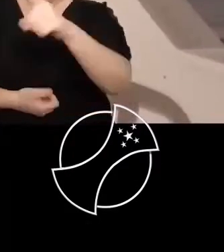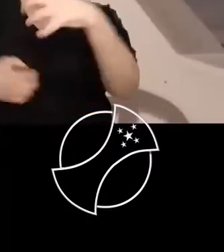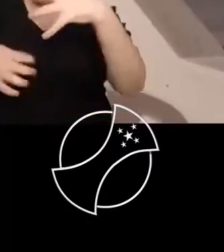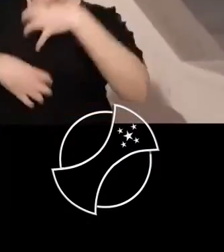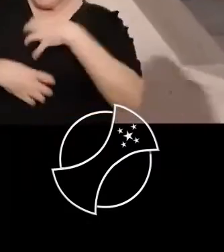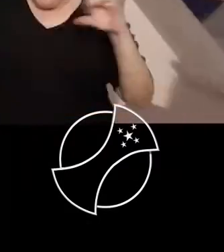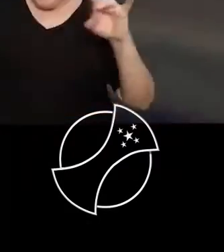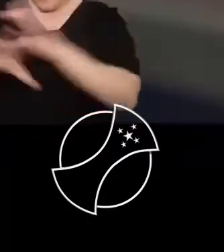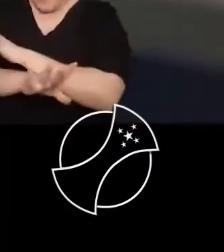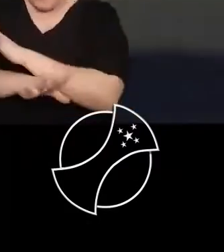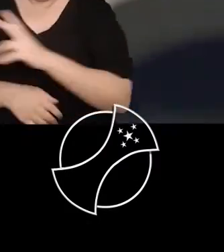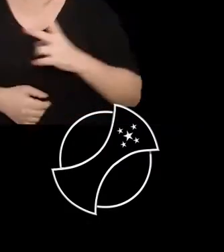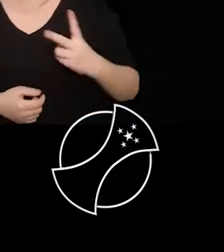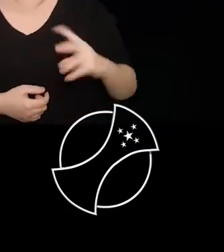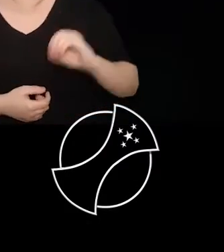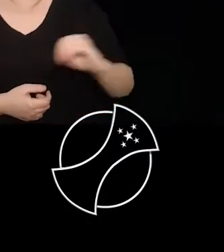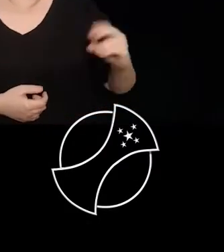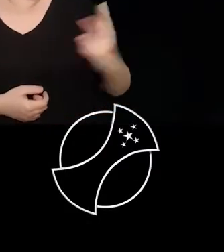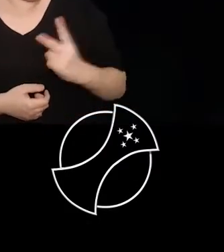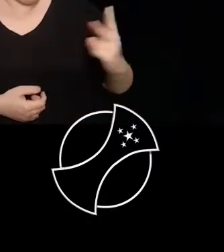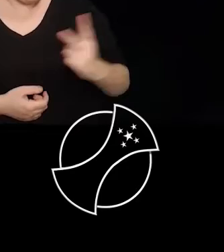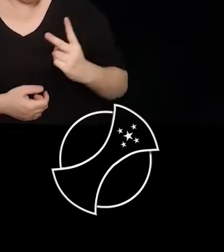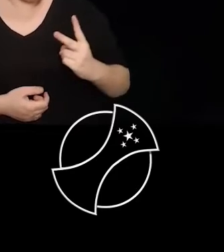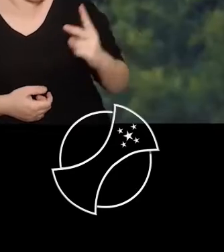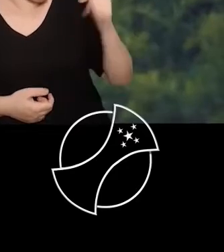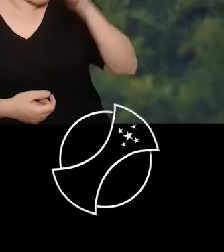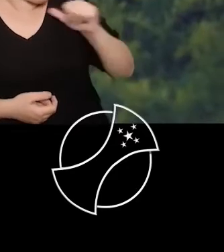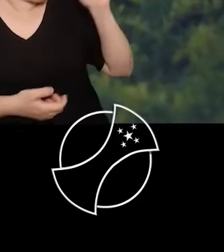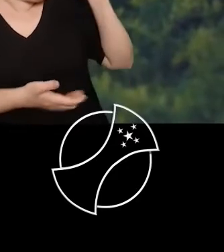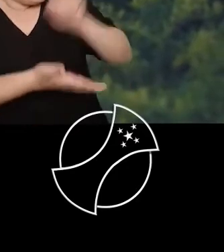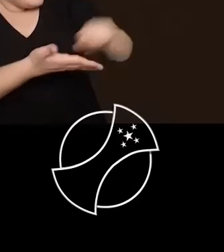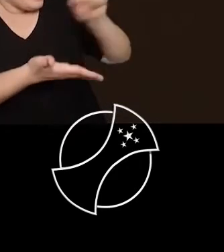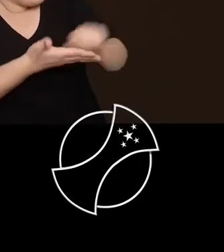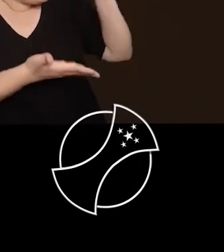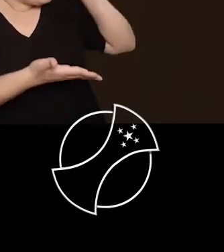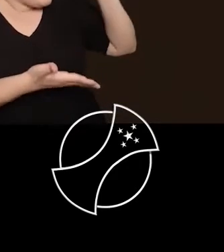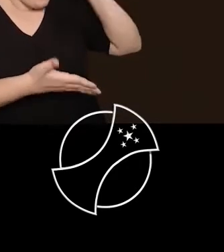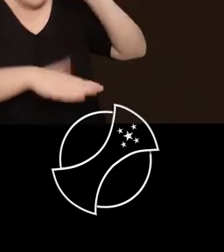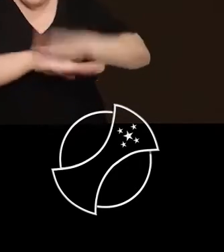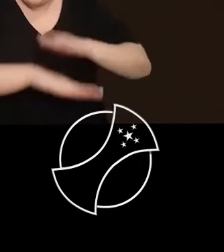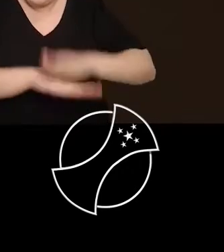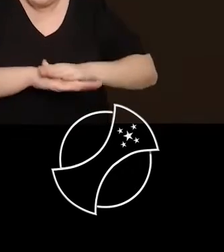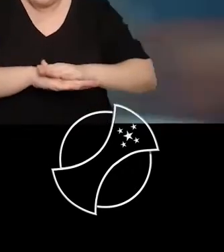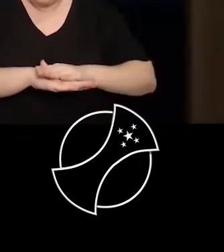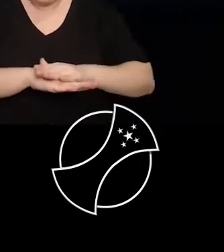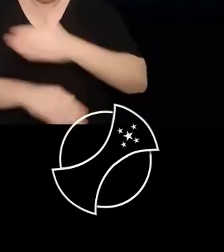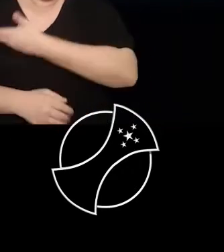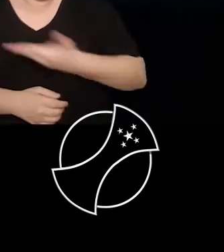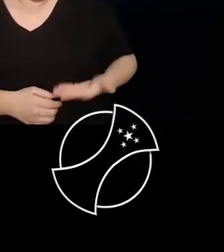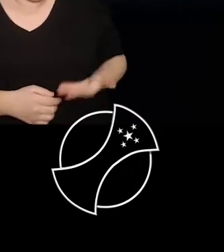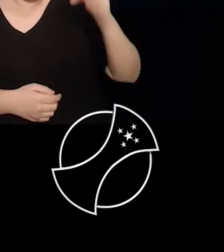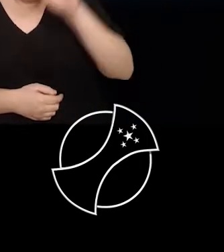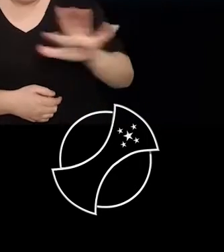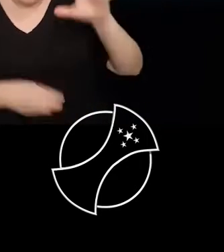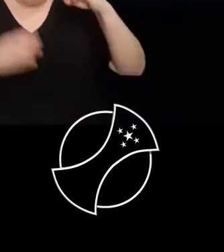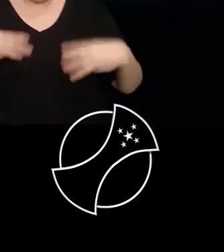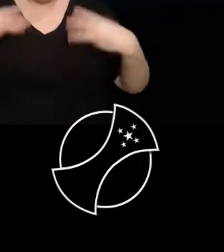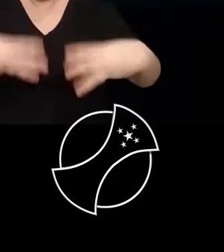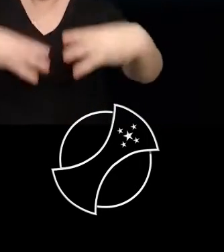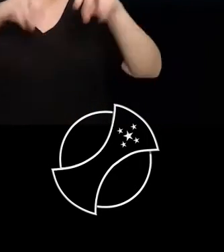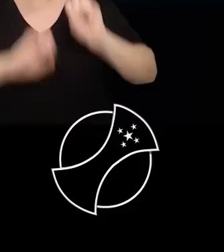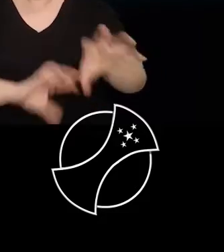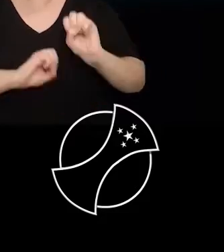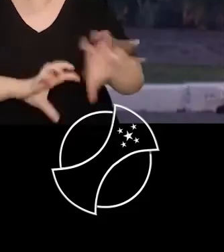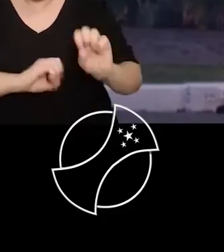Você está pronta para isso? Em 2022, ela vai poder escrever a sua história. O Governo Federal, por